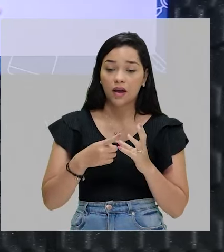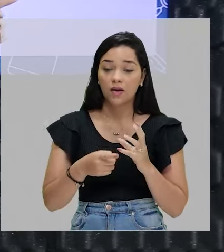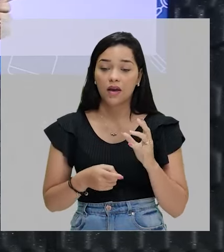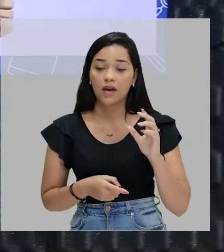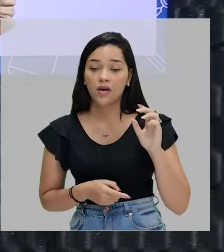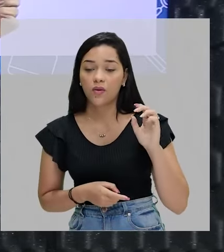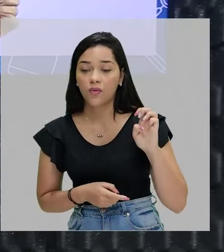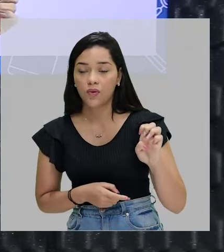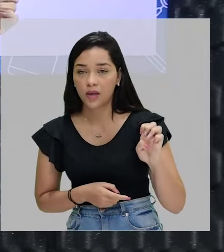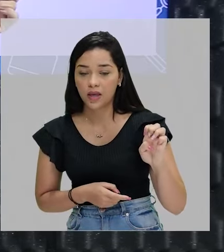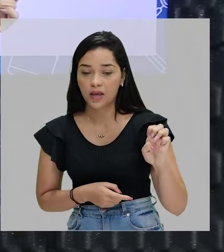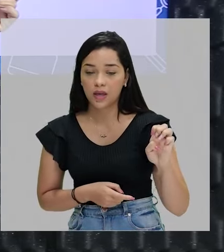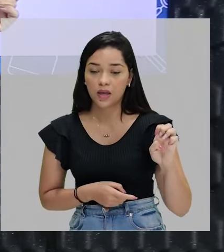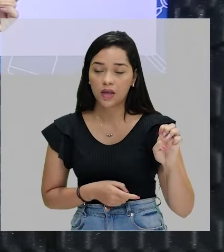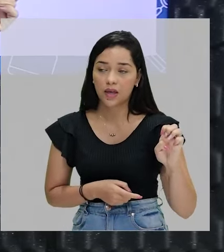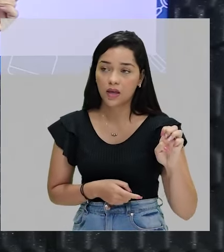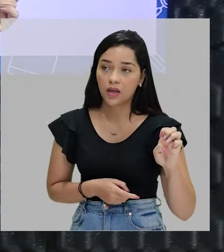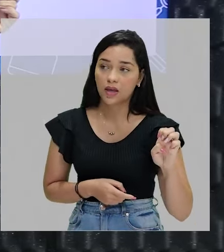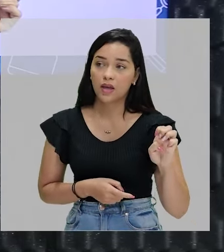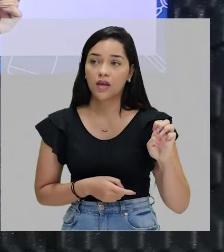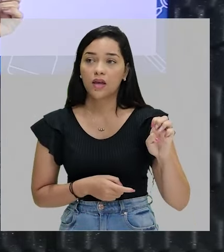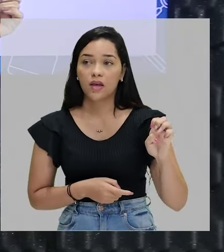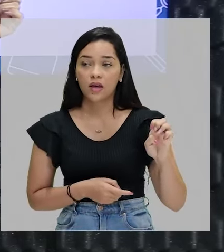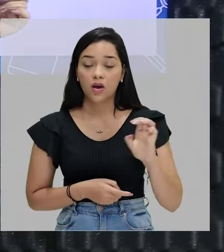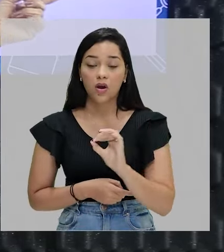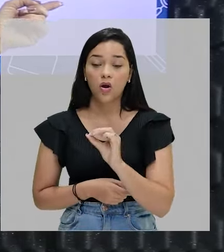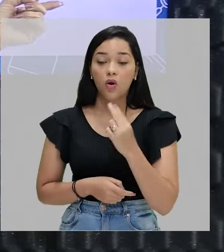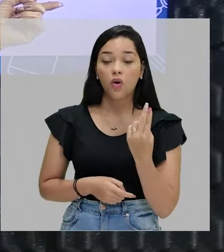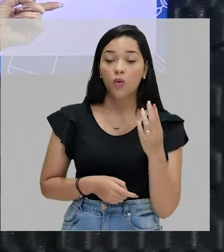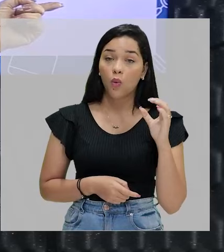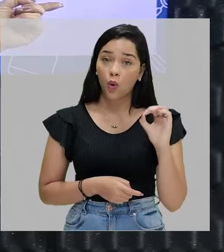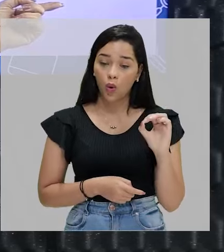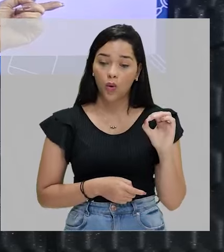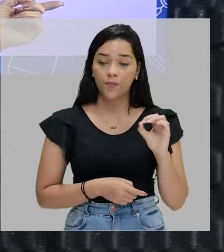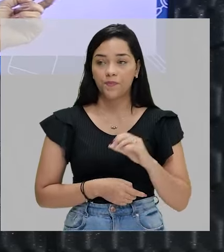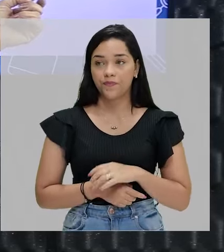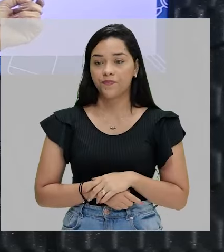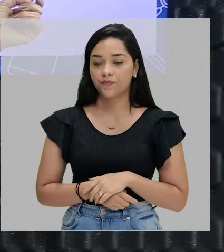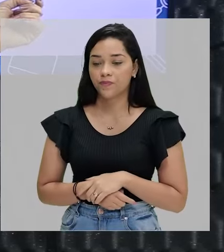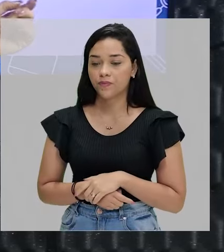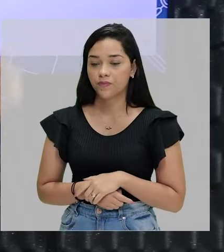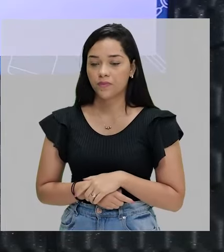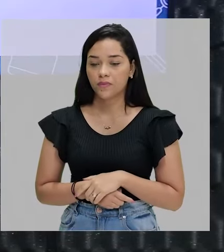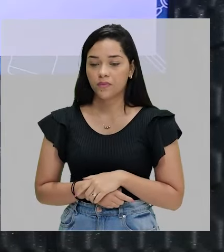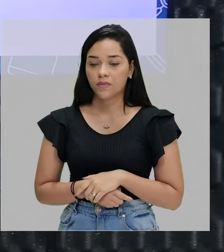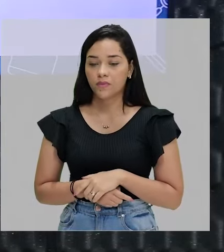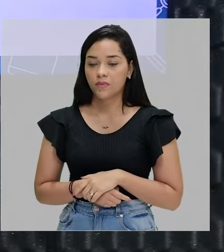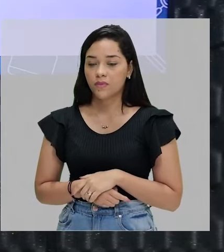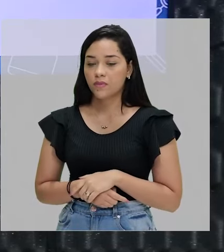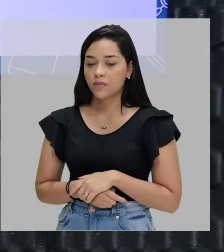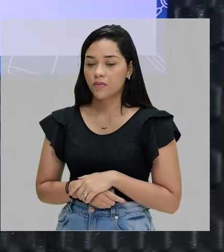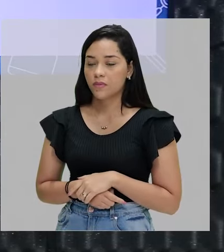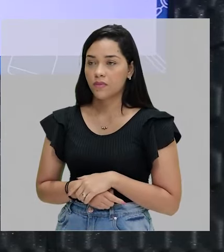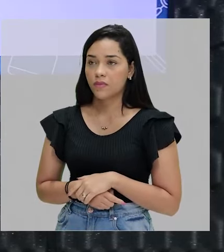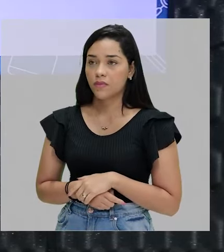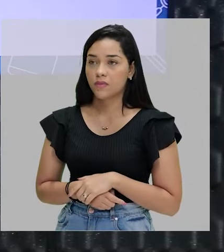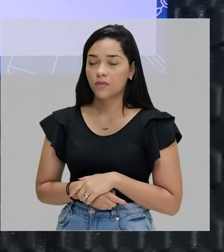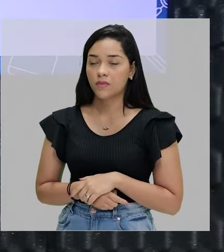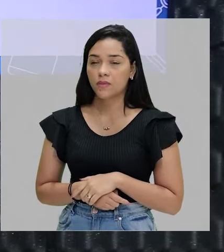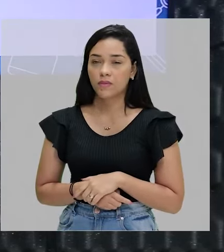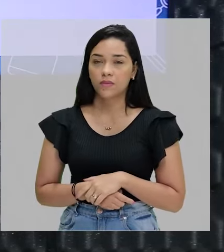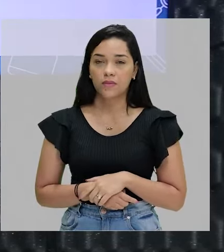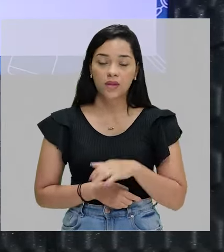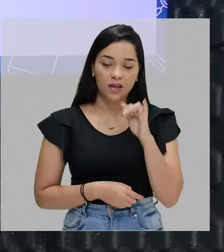é a letra E ou ainda a letra O. Tá certo? Aí eu coloquei aqui.